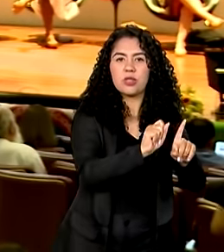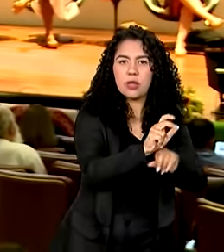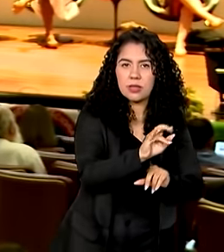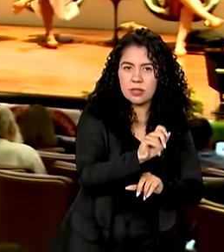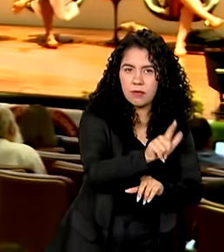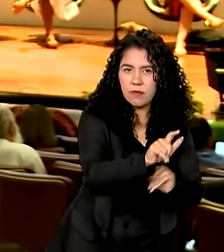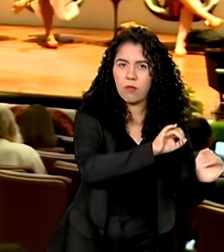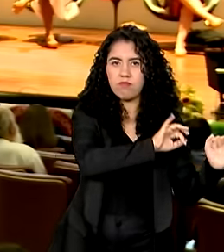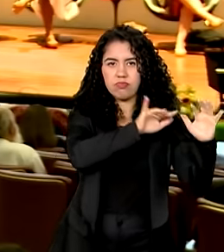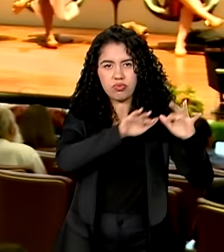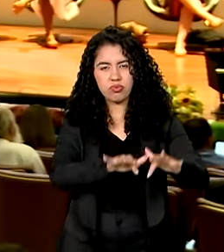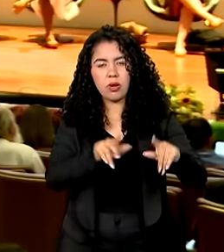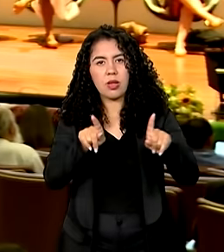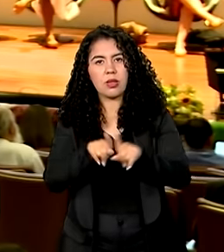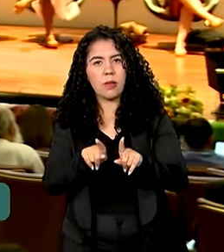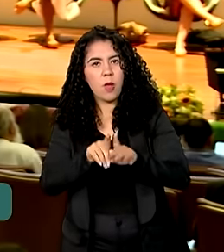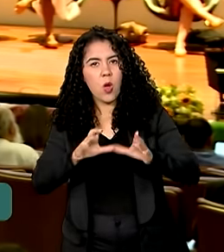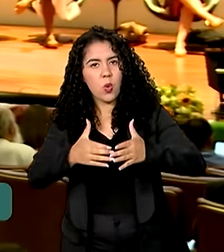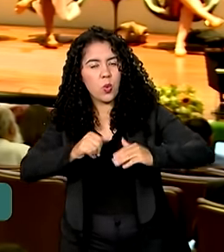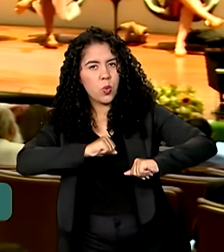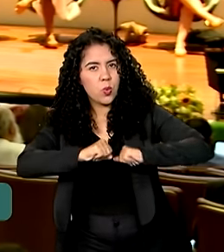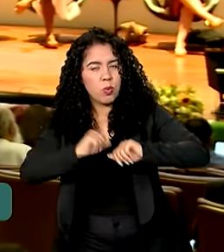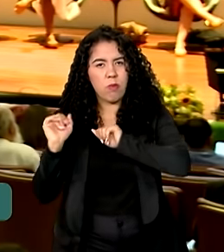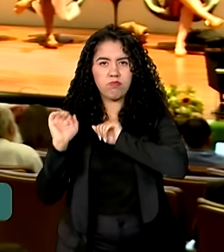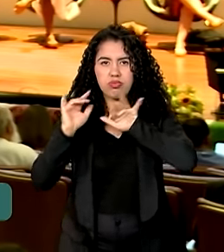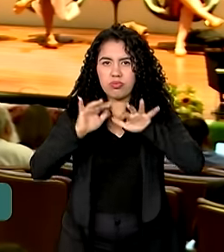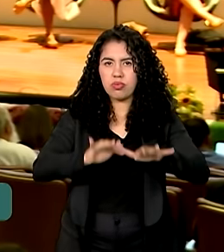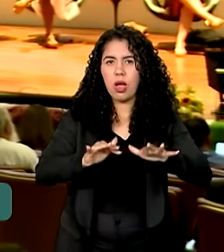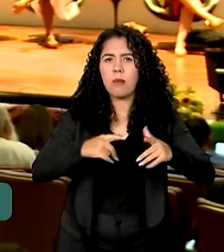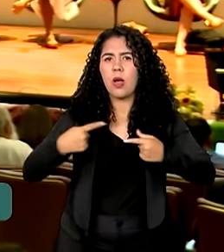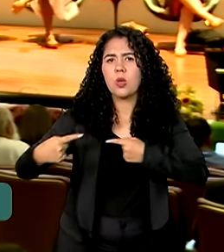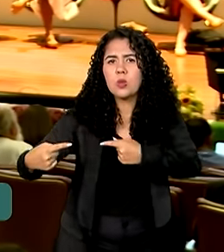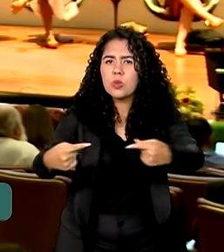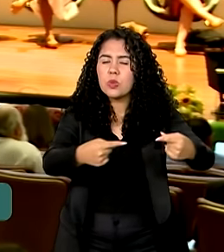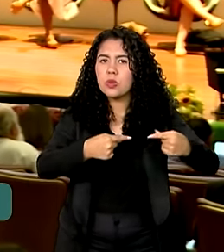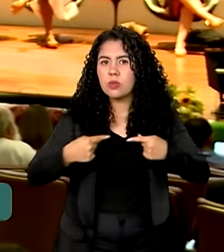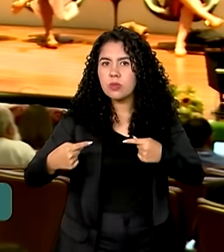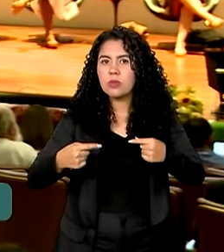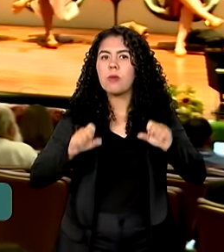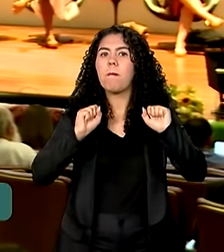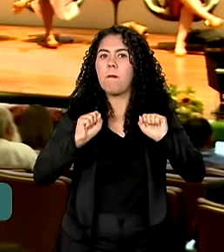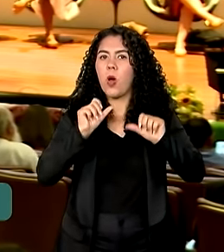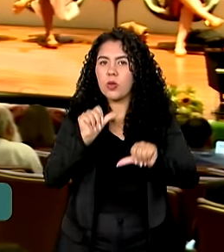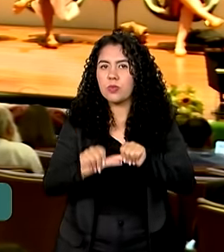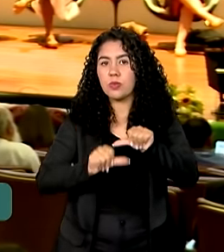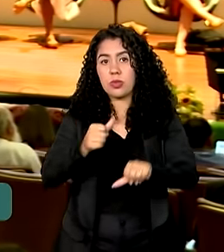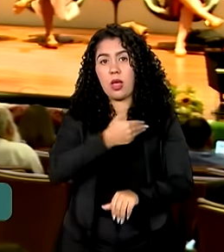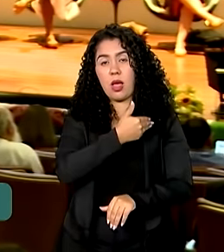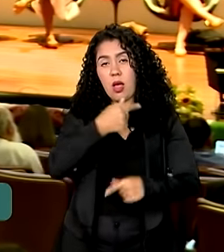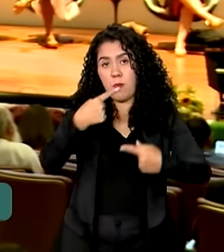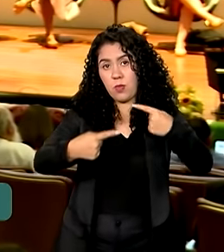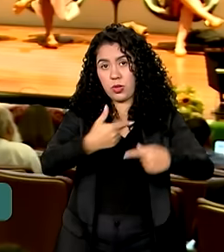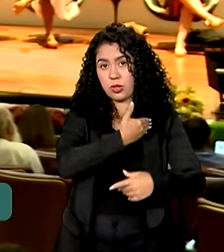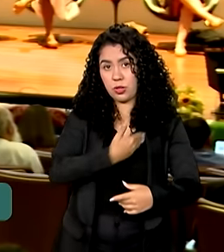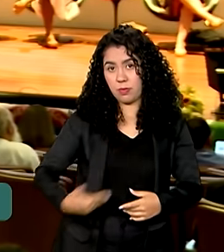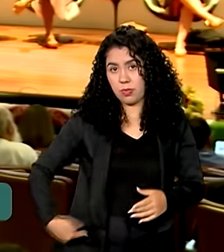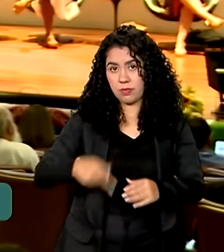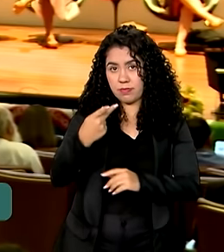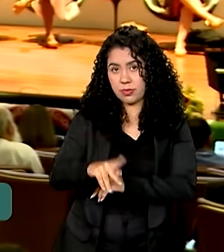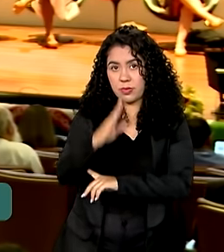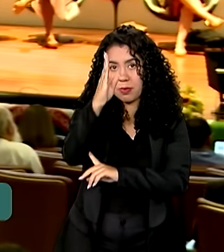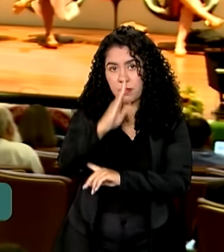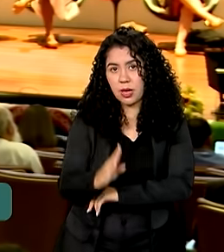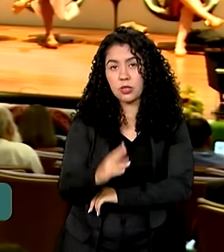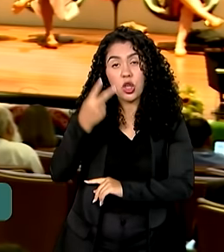movimentos sociais e classe política debateram temas que podem mudar as políticas públicas do país. Em dois dias de